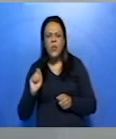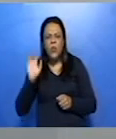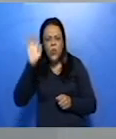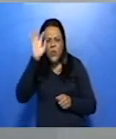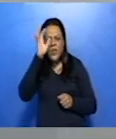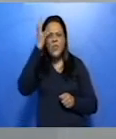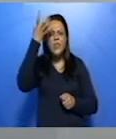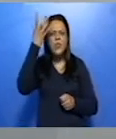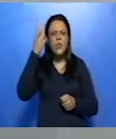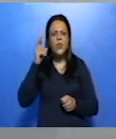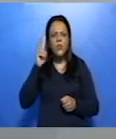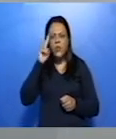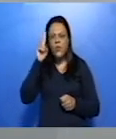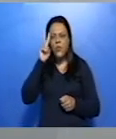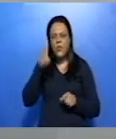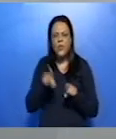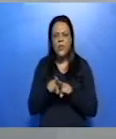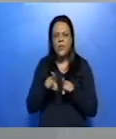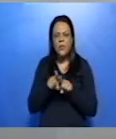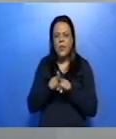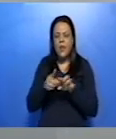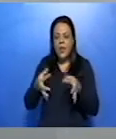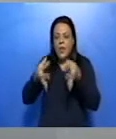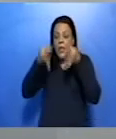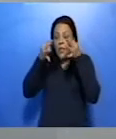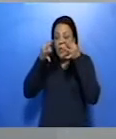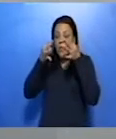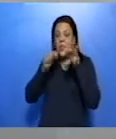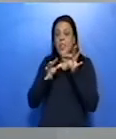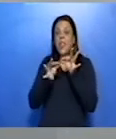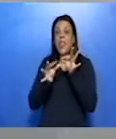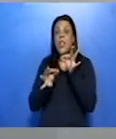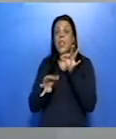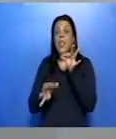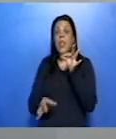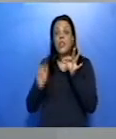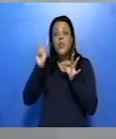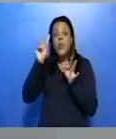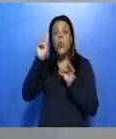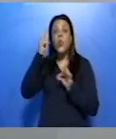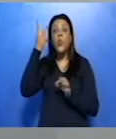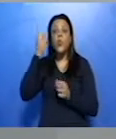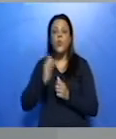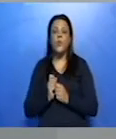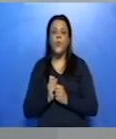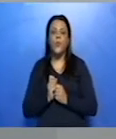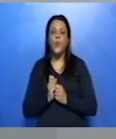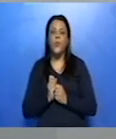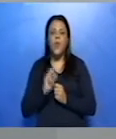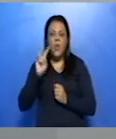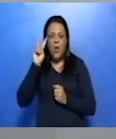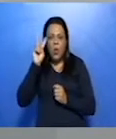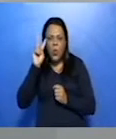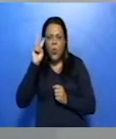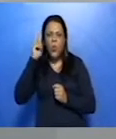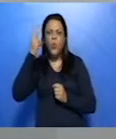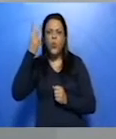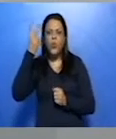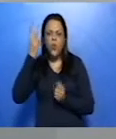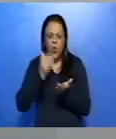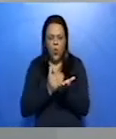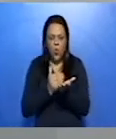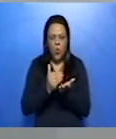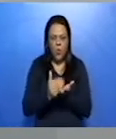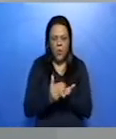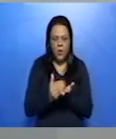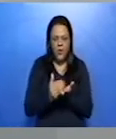e também nos atentar a todos os detalhes. Bom, a história se inicia com um diálogo